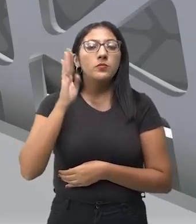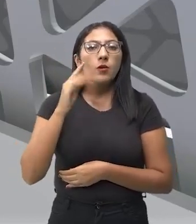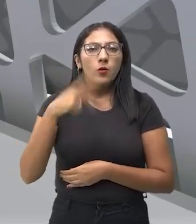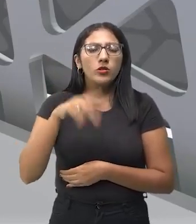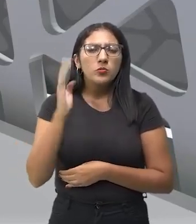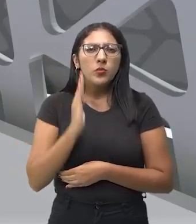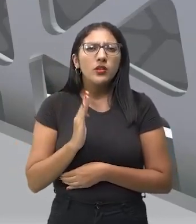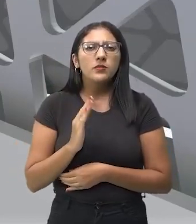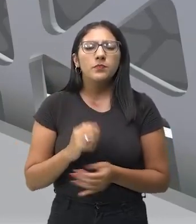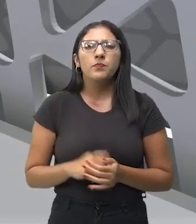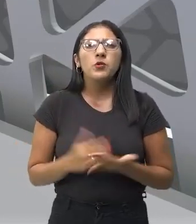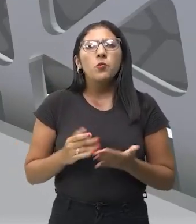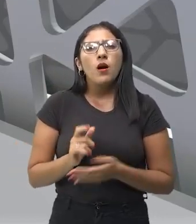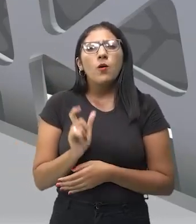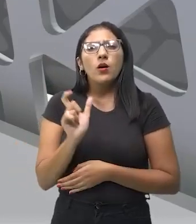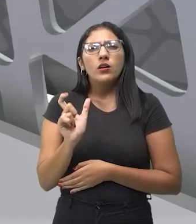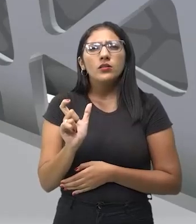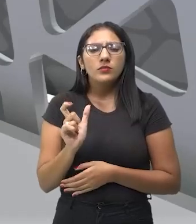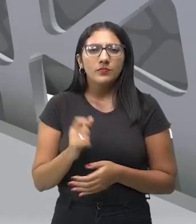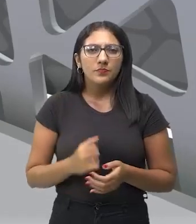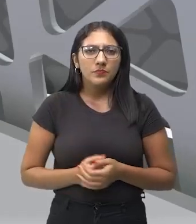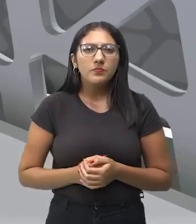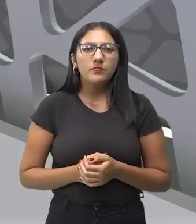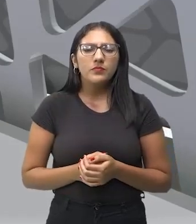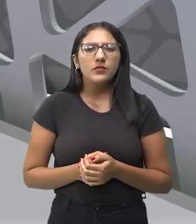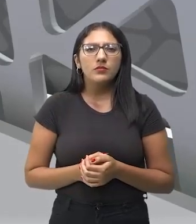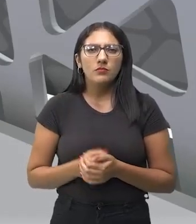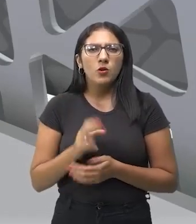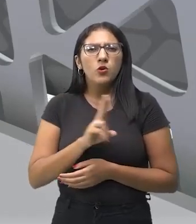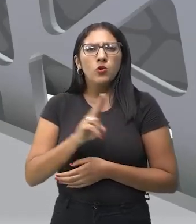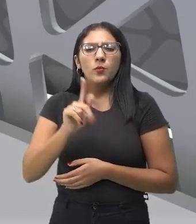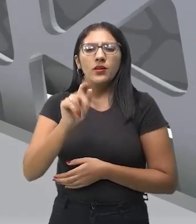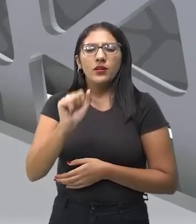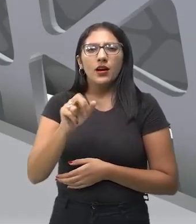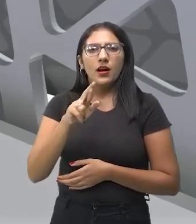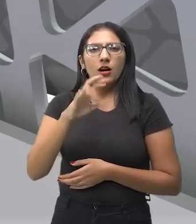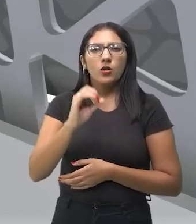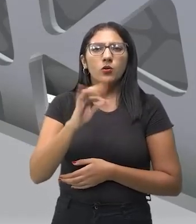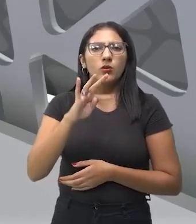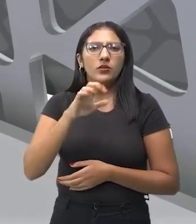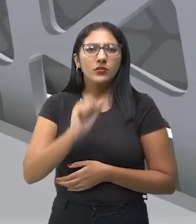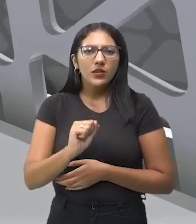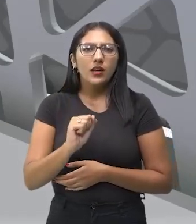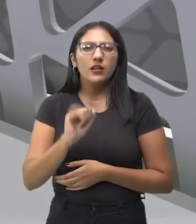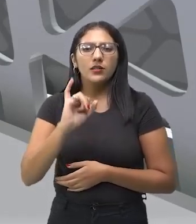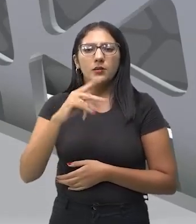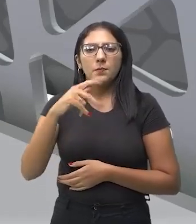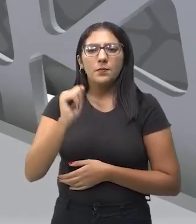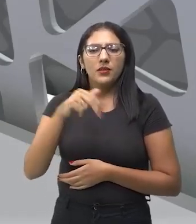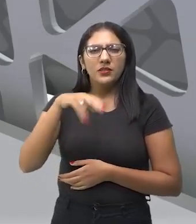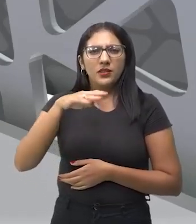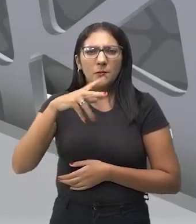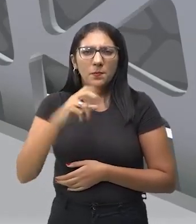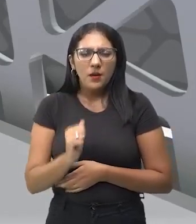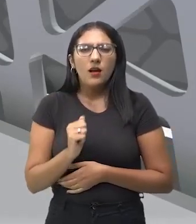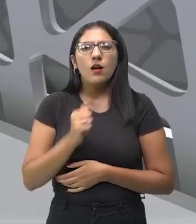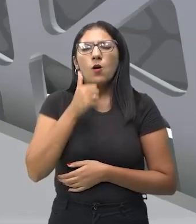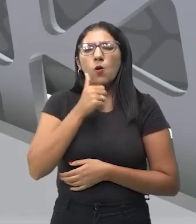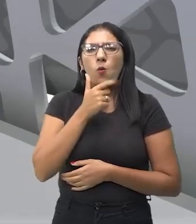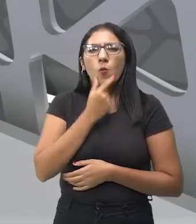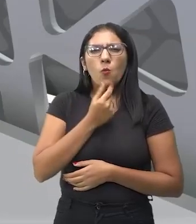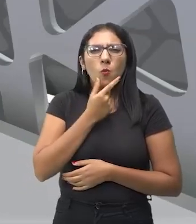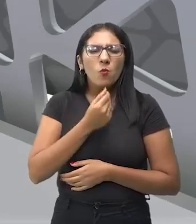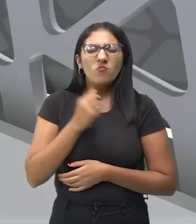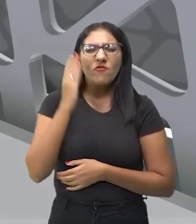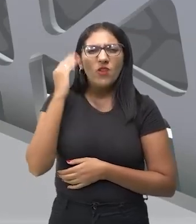no Brasil. E qual seria ela? A garota de Ipanema, brasileirinho, olha que coisa mais linda, mais cheia